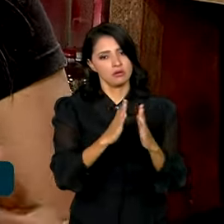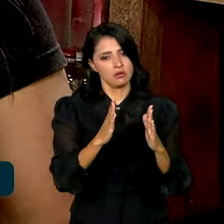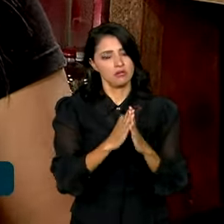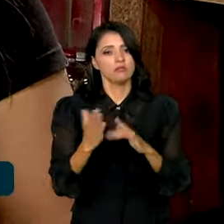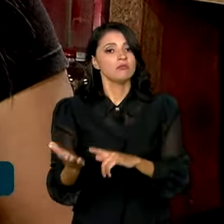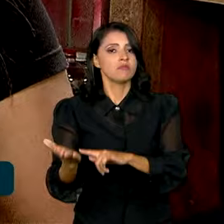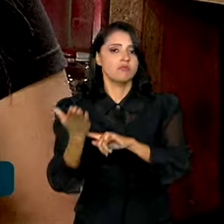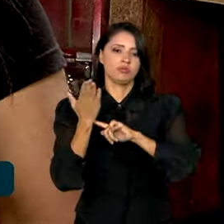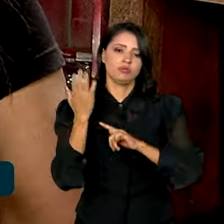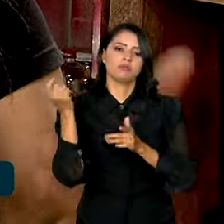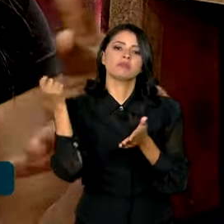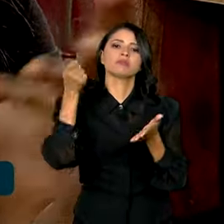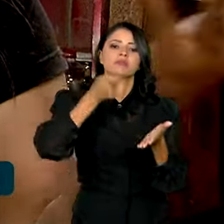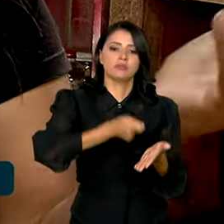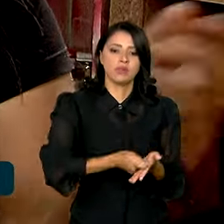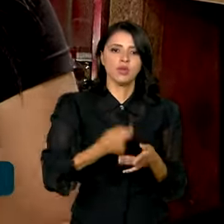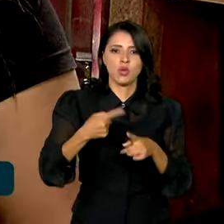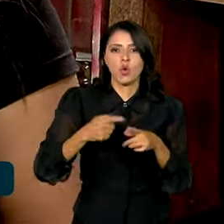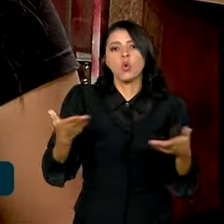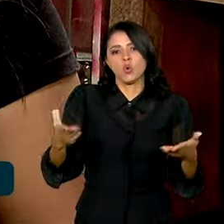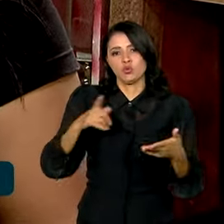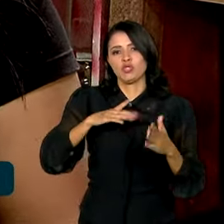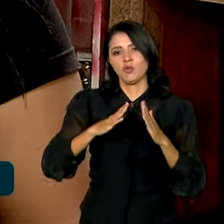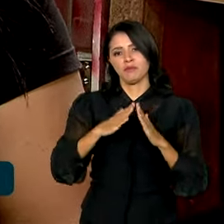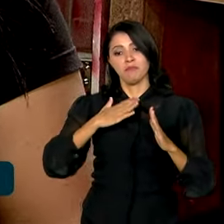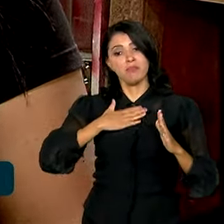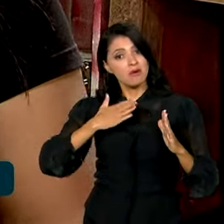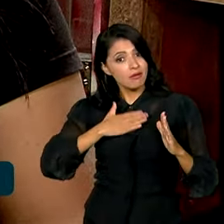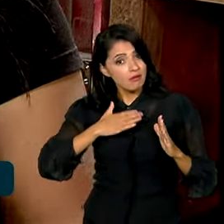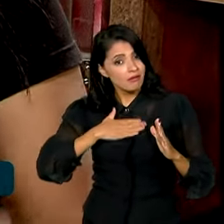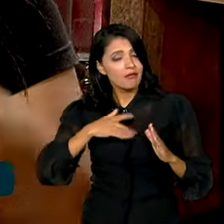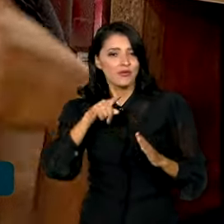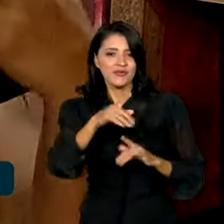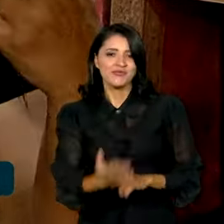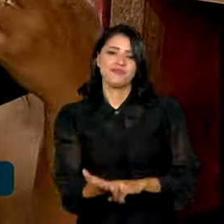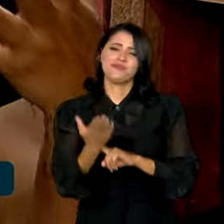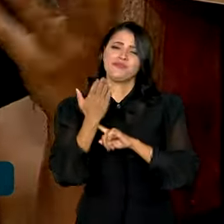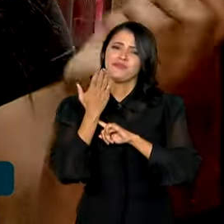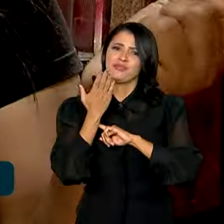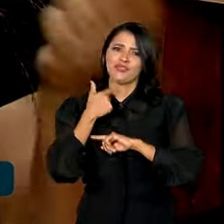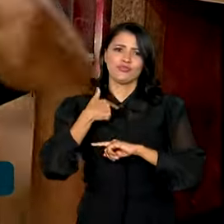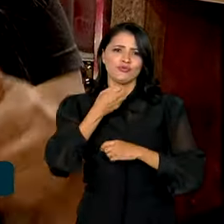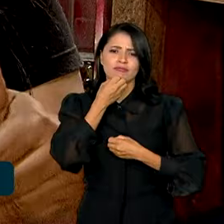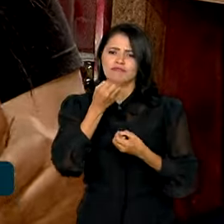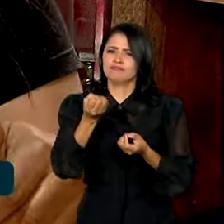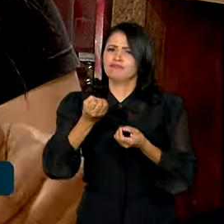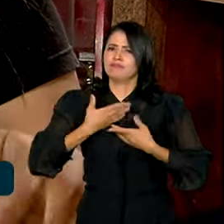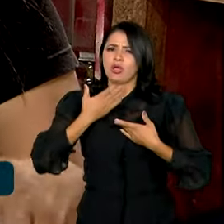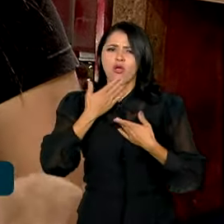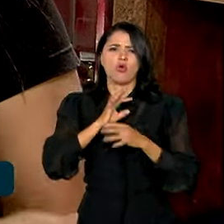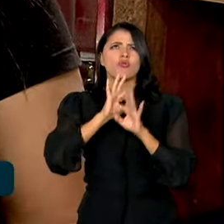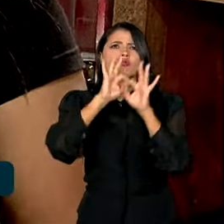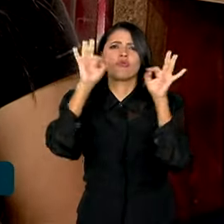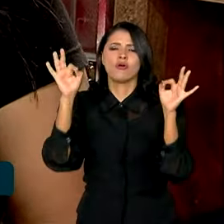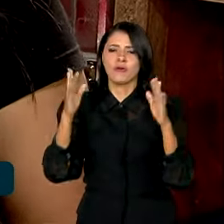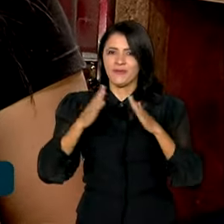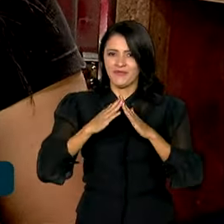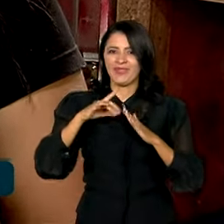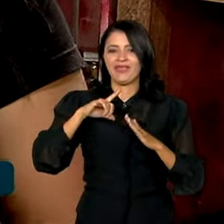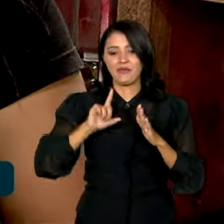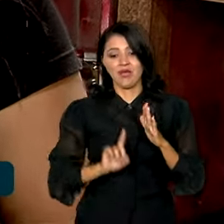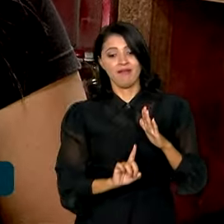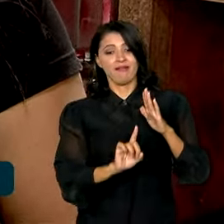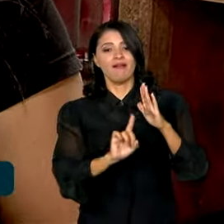ajudar nesse pagamento pelo qual hoje eu tenho um teto que é meu, que me ajuda, que me beneficia desta forma. Então